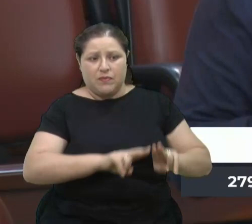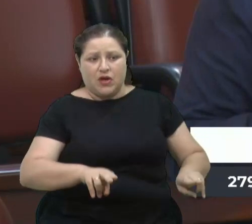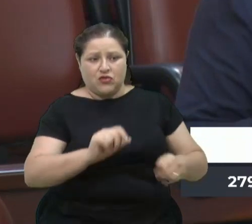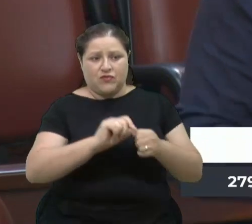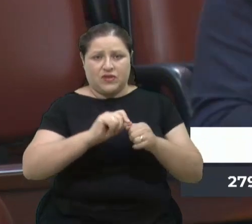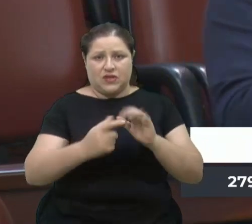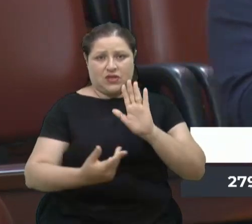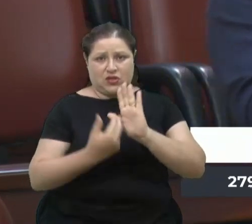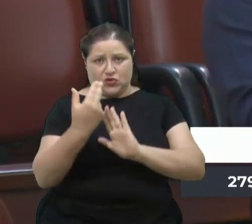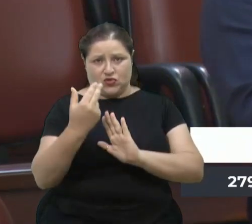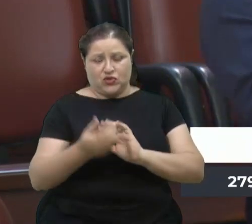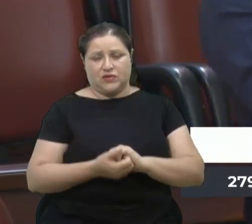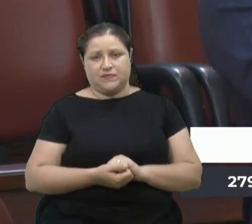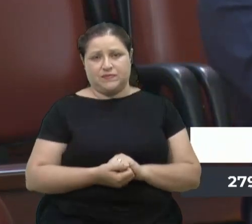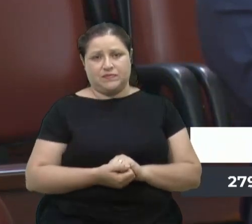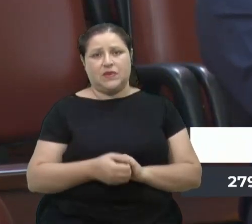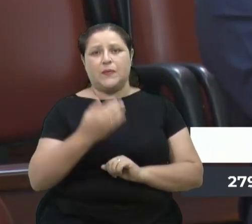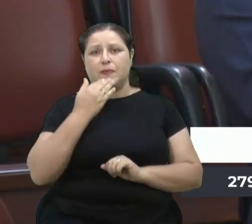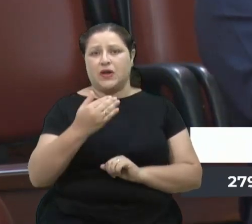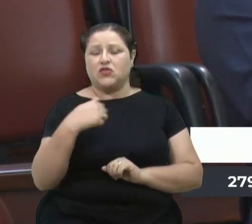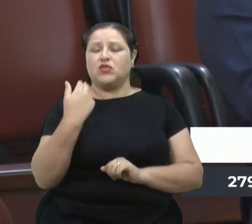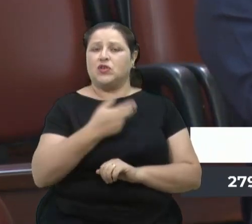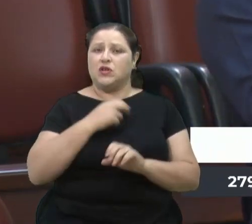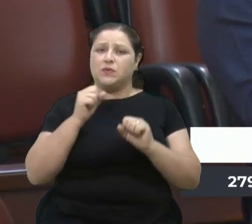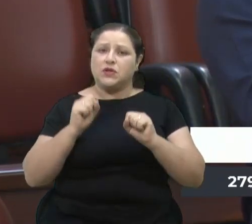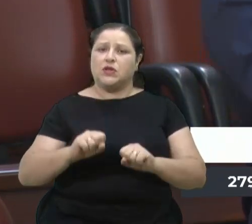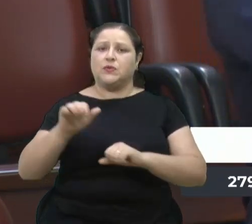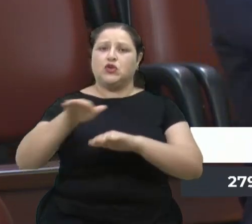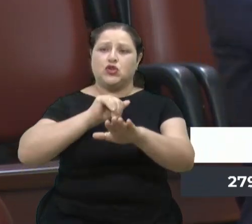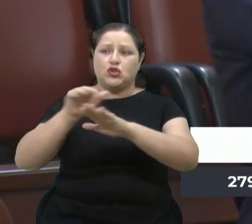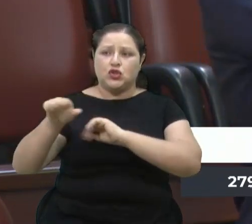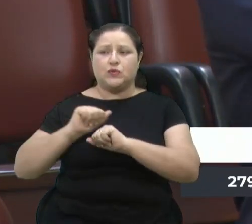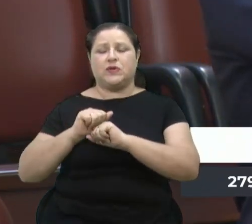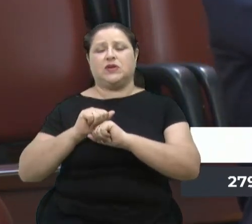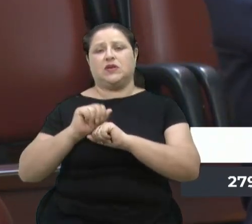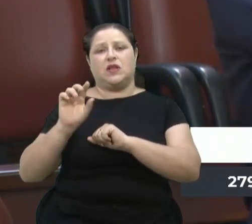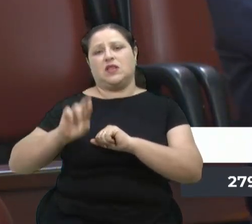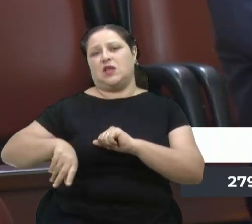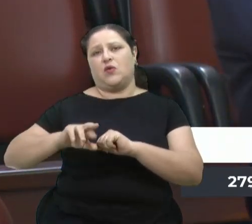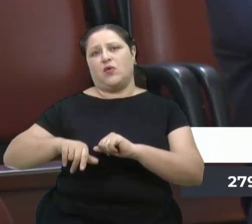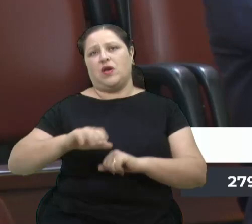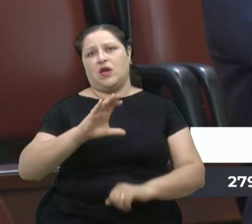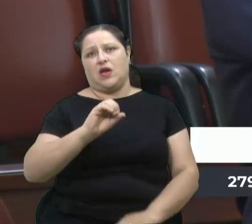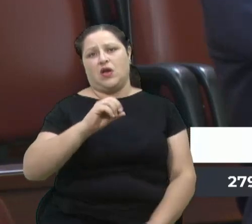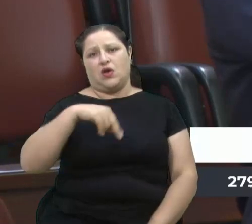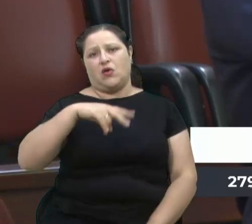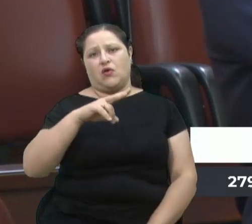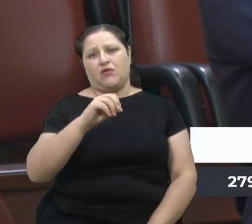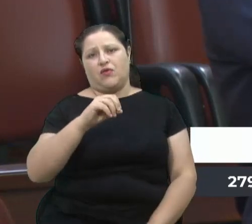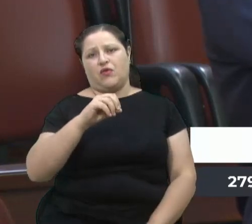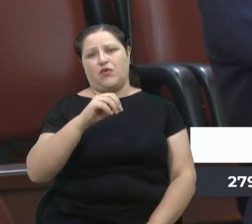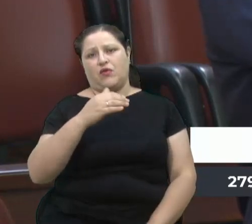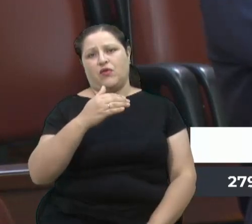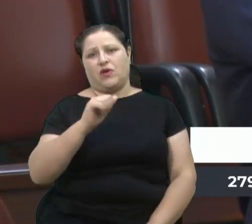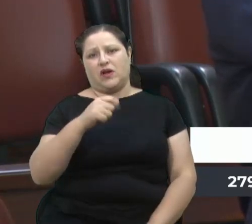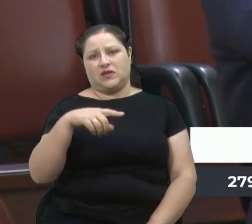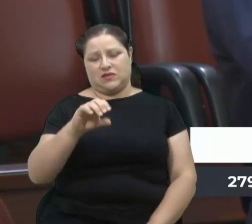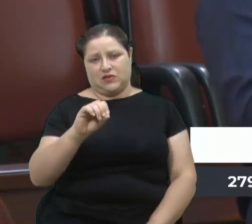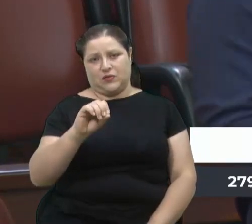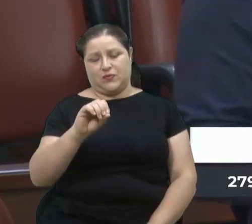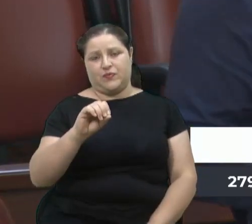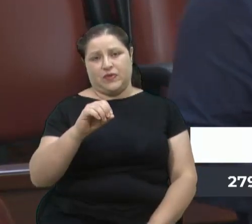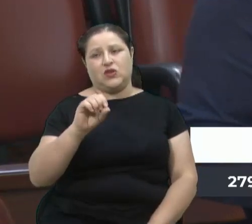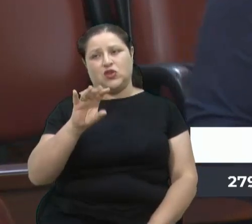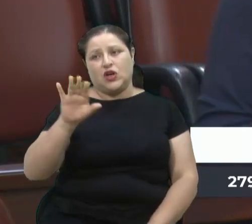faço um pedido, presidente, que a gente possa fazer um chamamento, não digo uma convocação com termo forte, para o nosso bispo de Caxias do Sul,